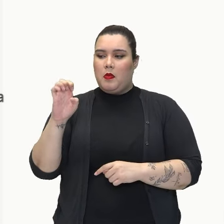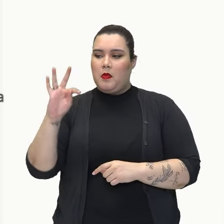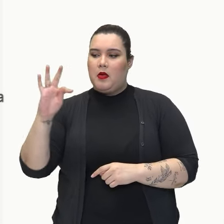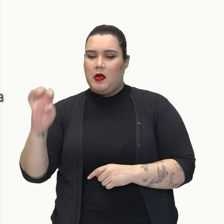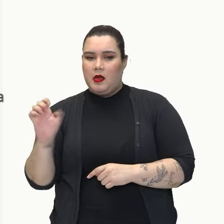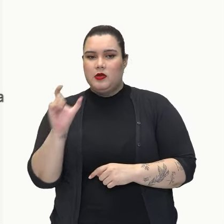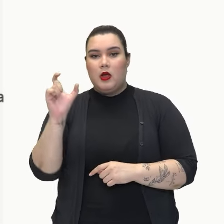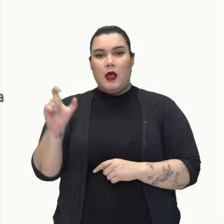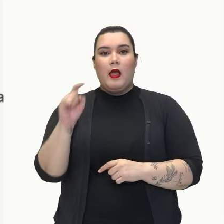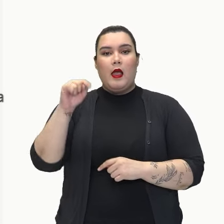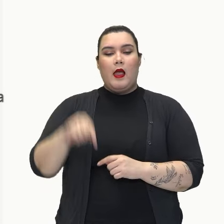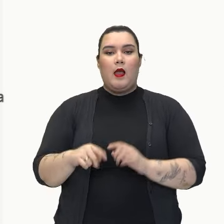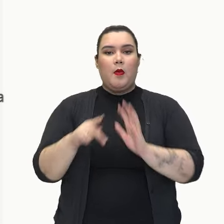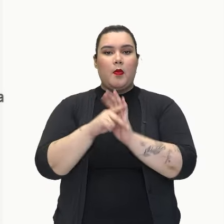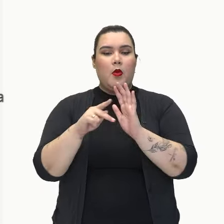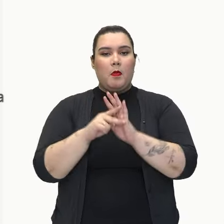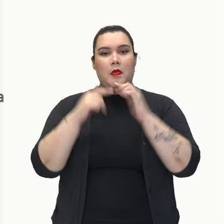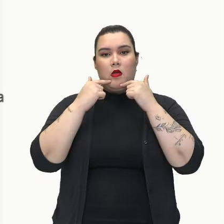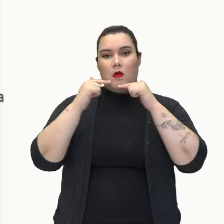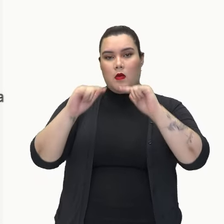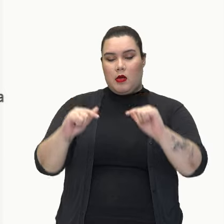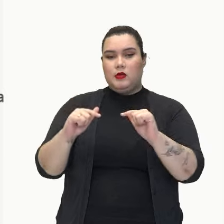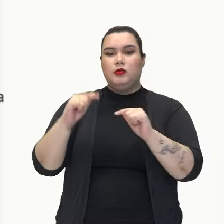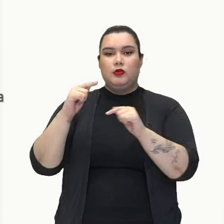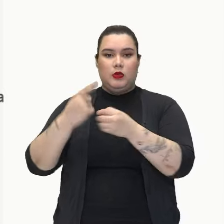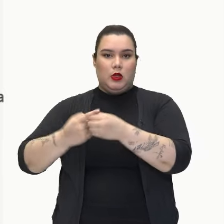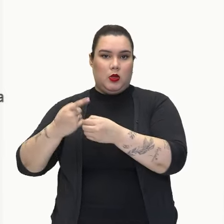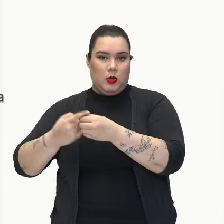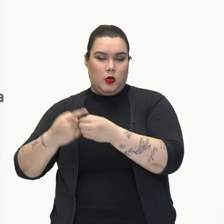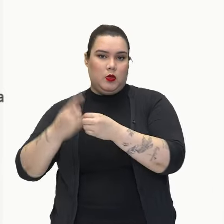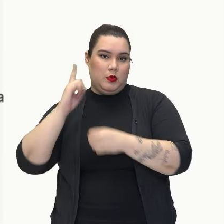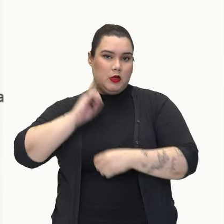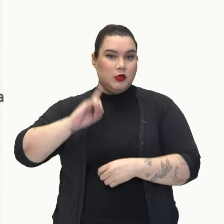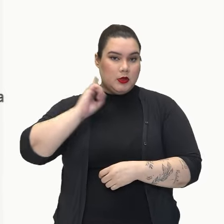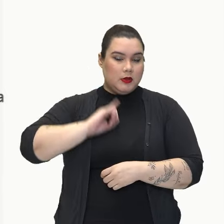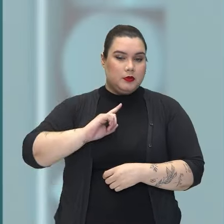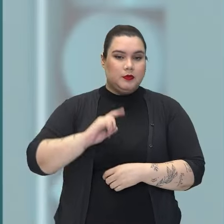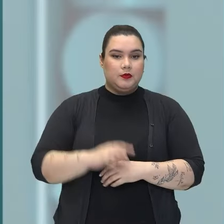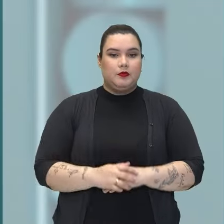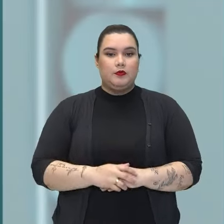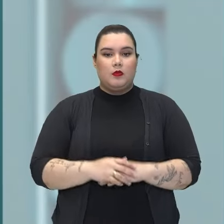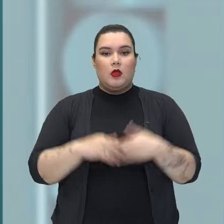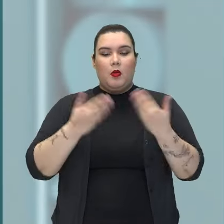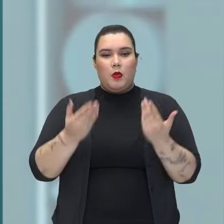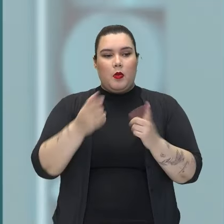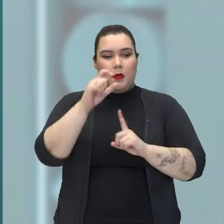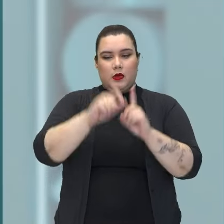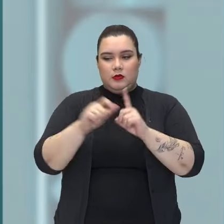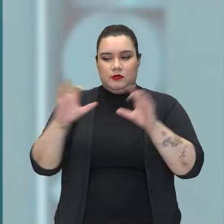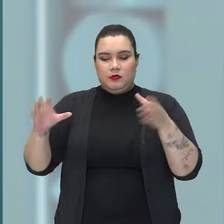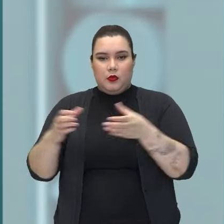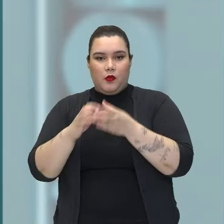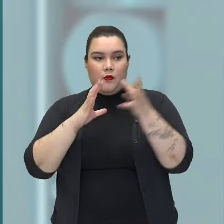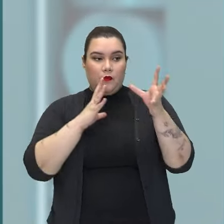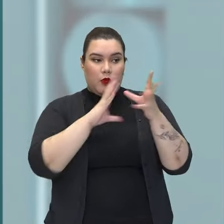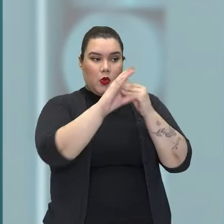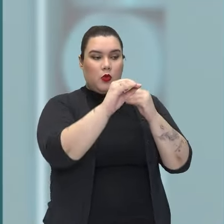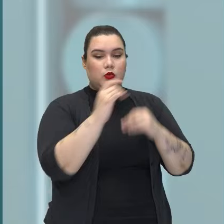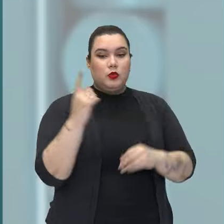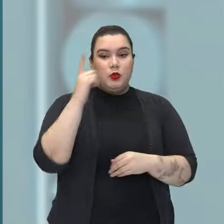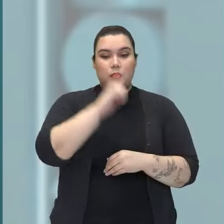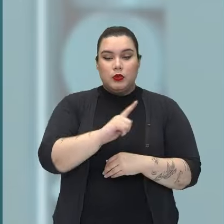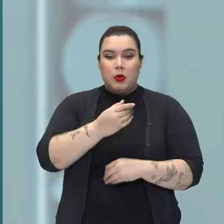certeza que ele tinha. E aí, claro, os nossos personagens fogem, vão para um local